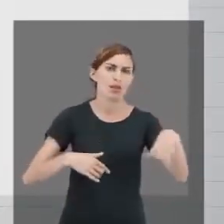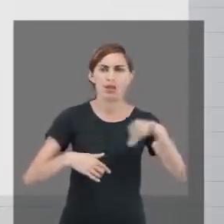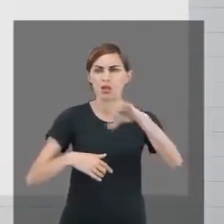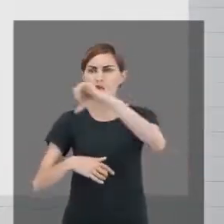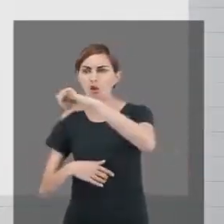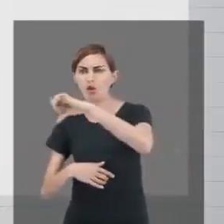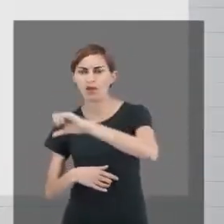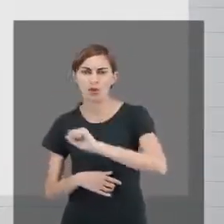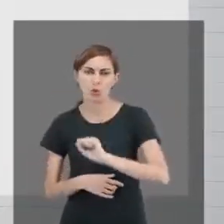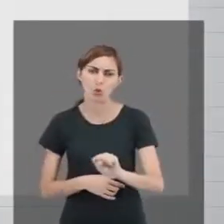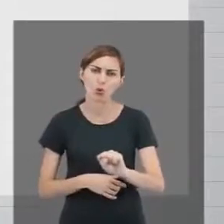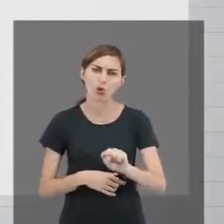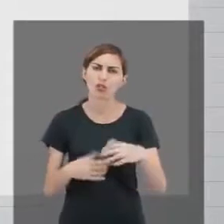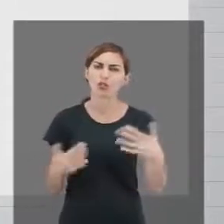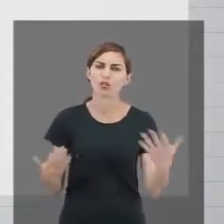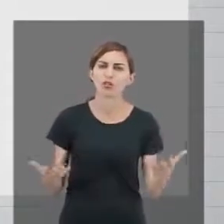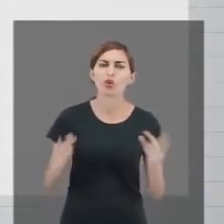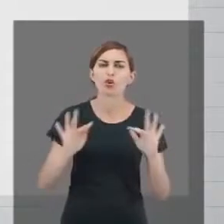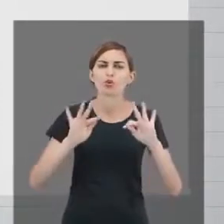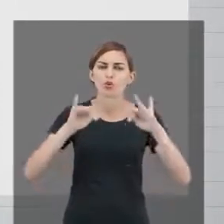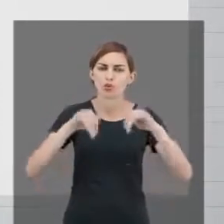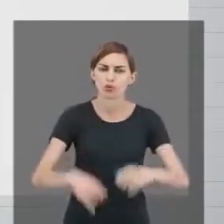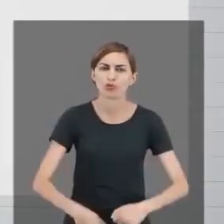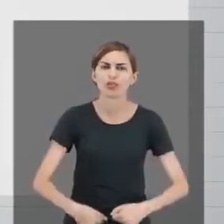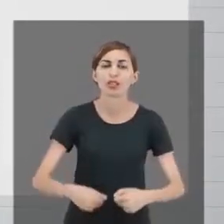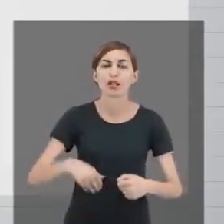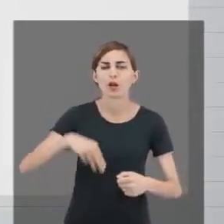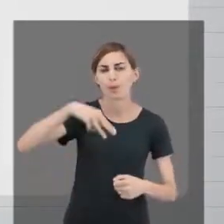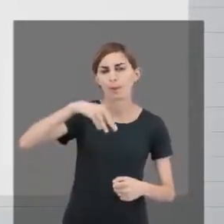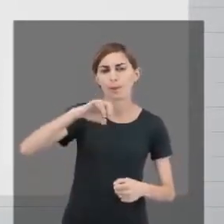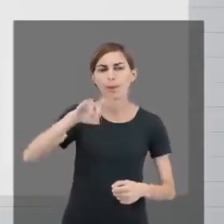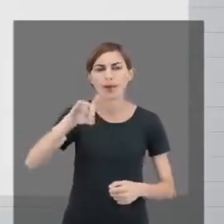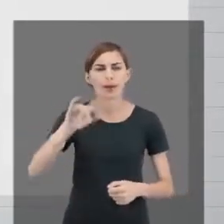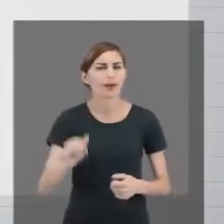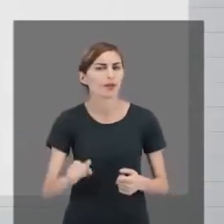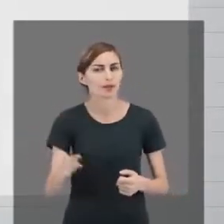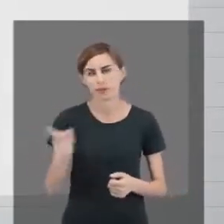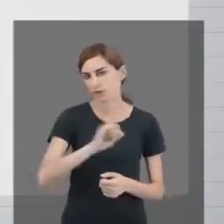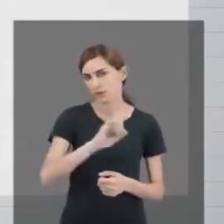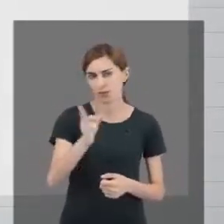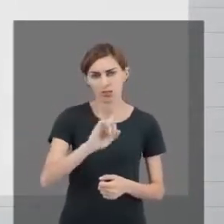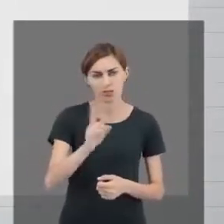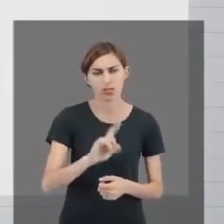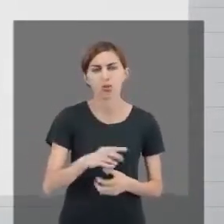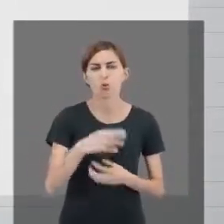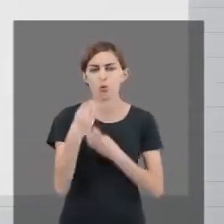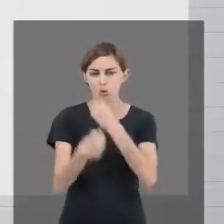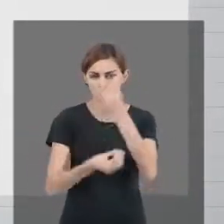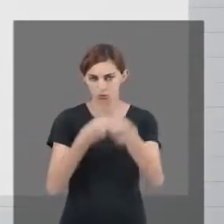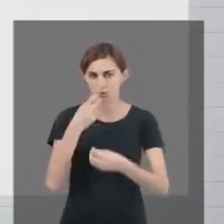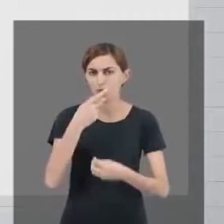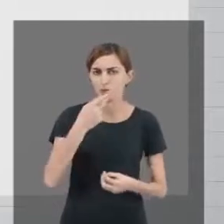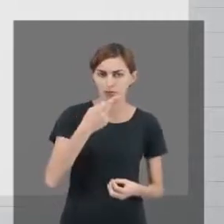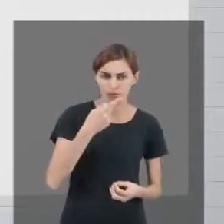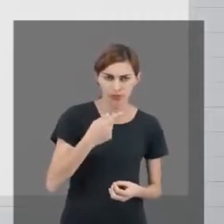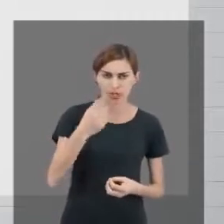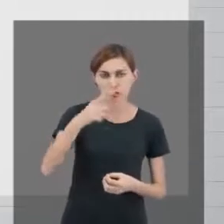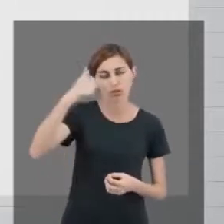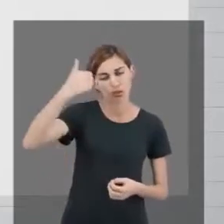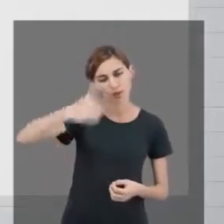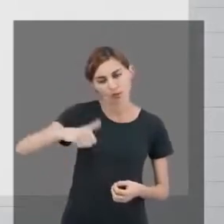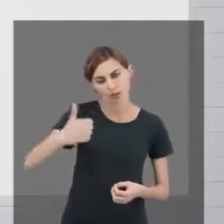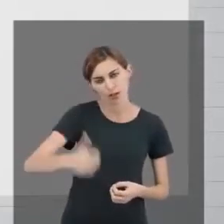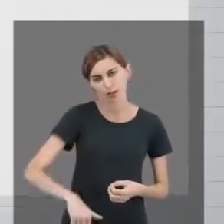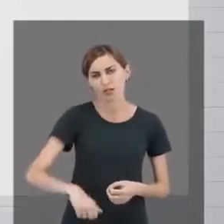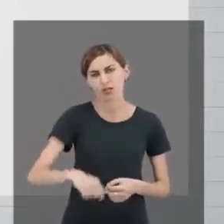nove na outra, oito na outra. No final, faz uma média da disciplina? Não. Como eu lhe falei, a gente avalia